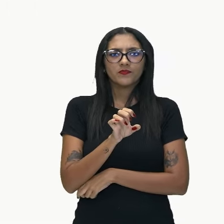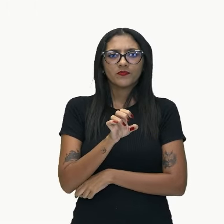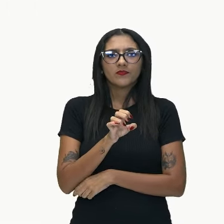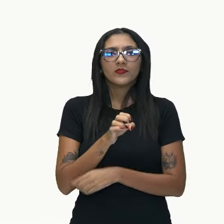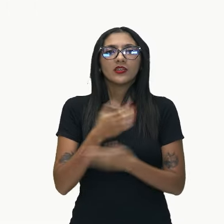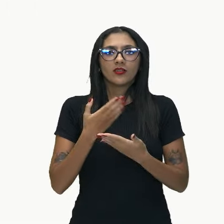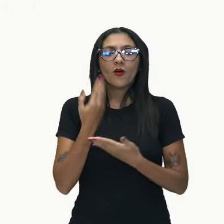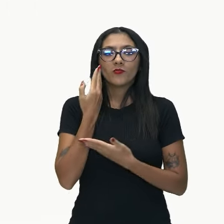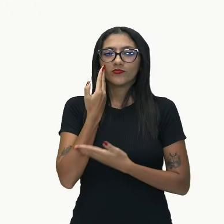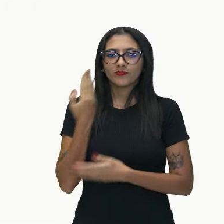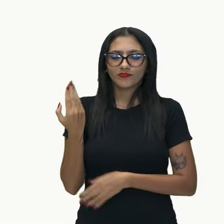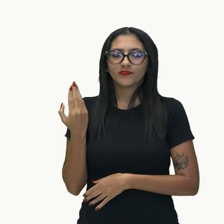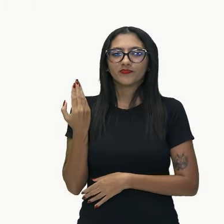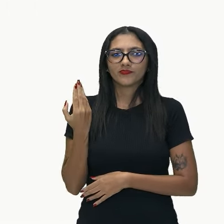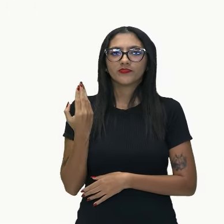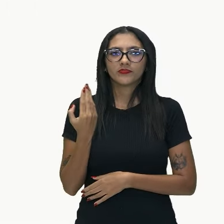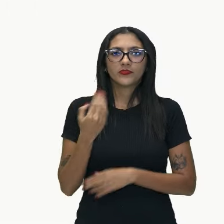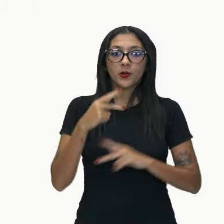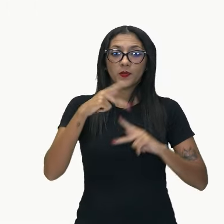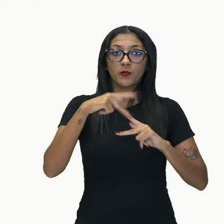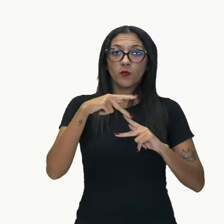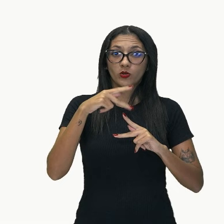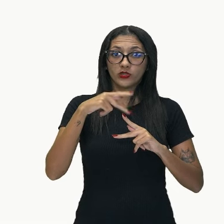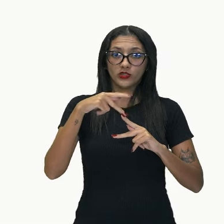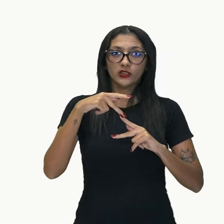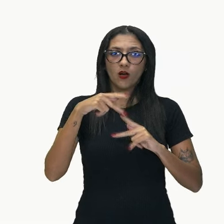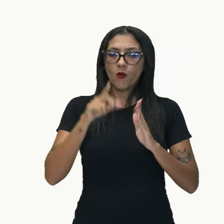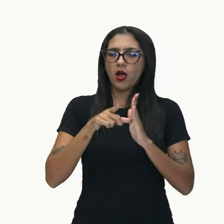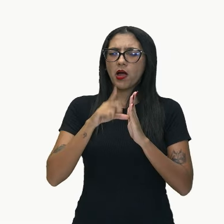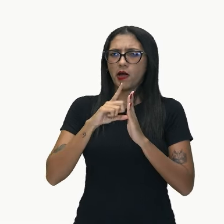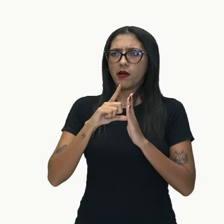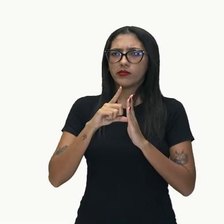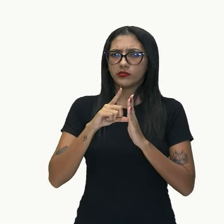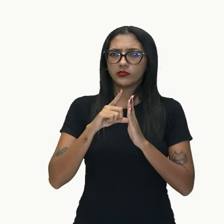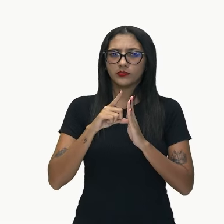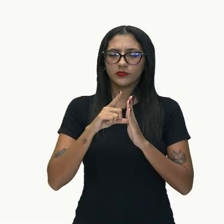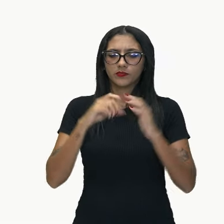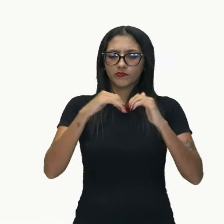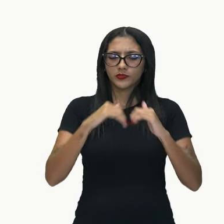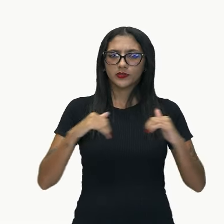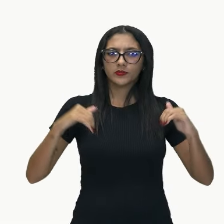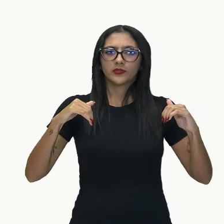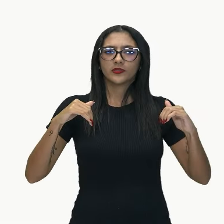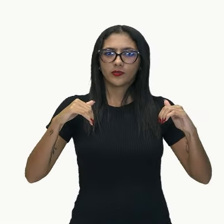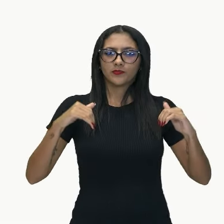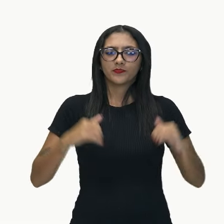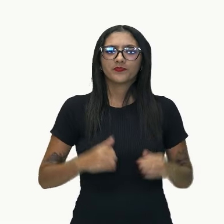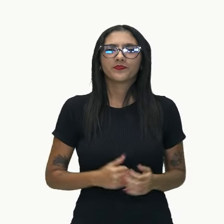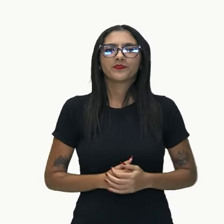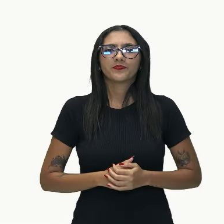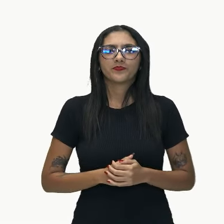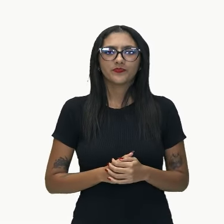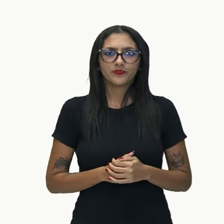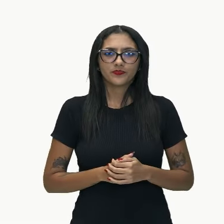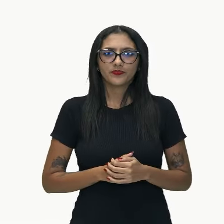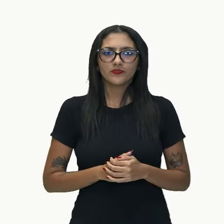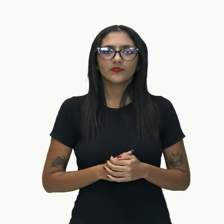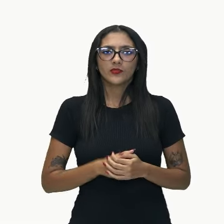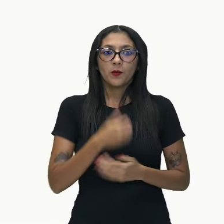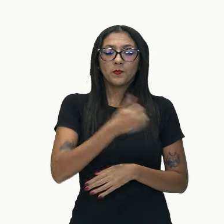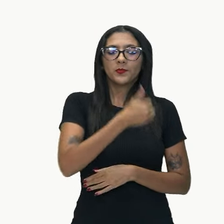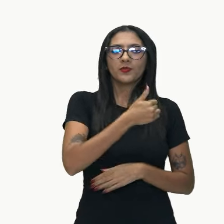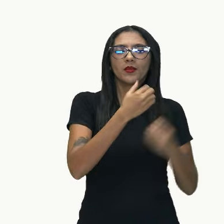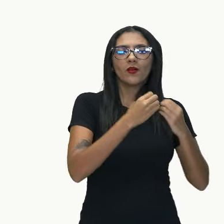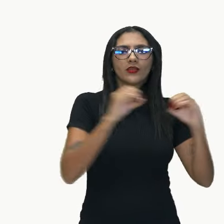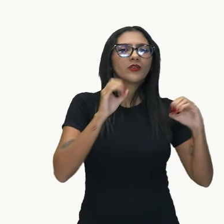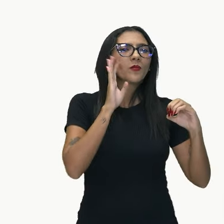começar na preposição, tá? Guardem isto. E aí, a minha oração principal, meu amigo precisa. Tem